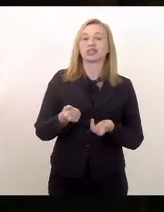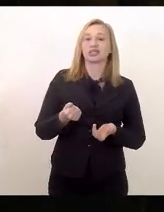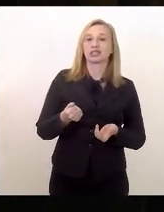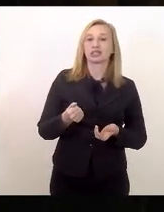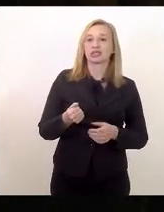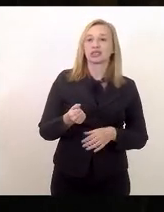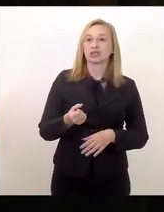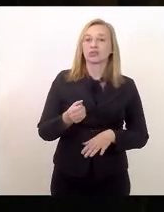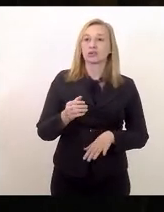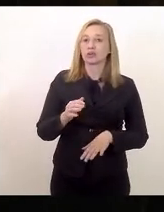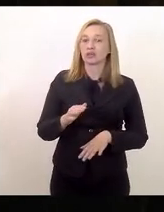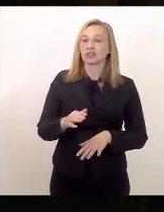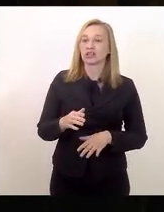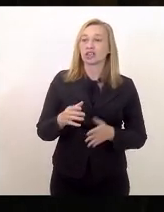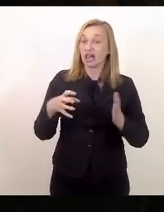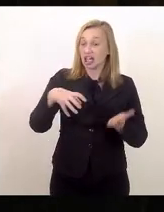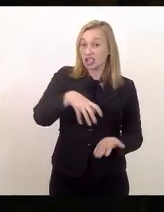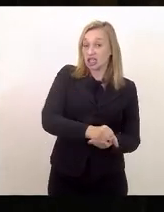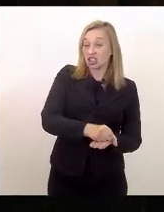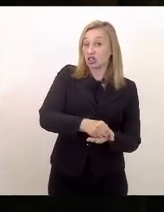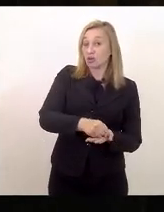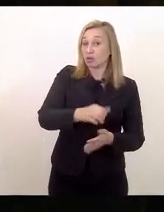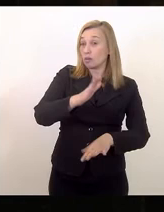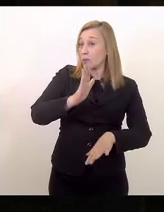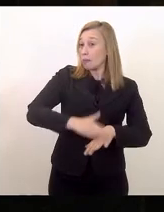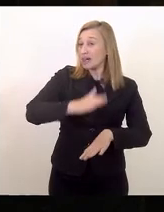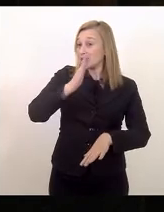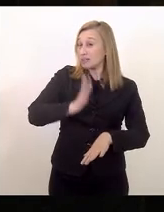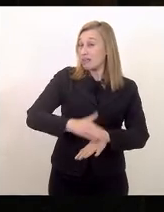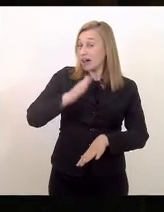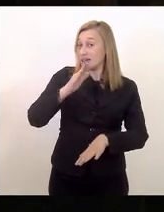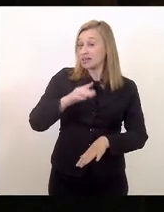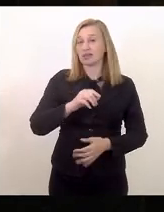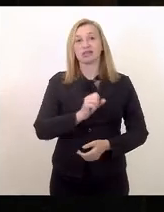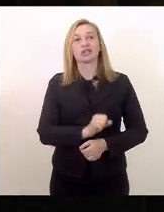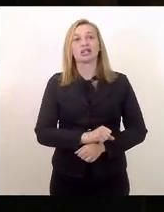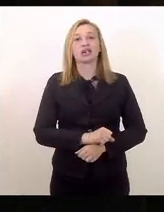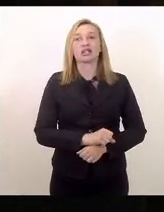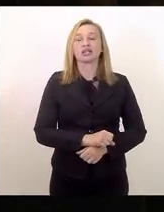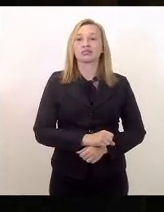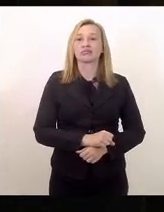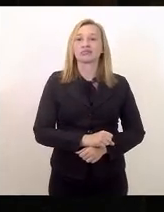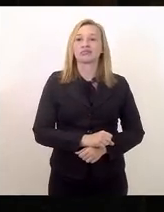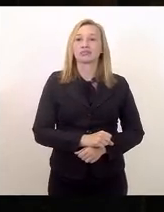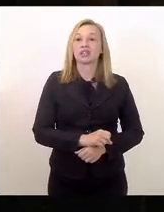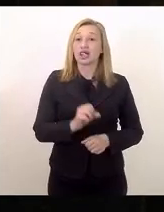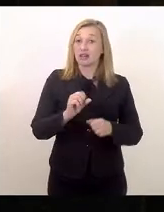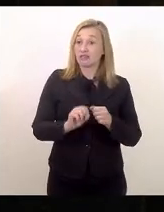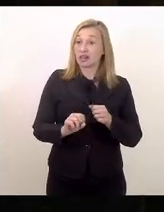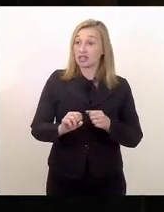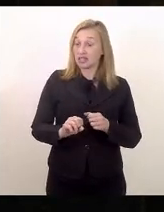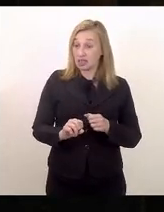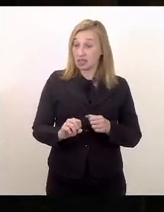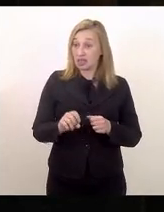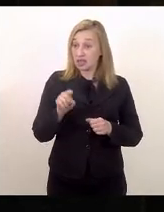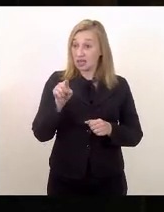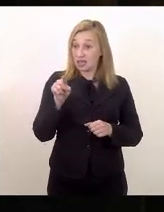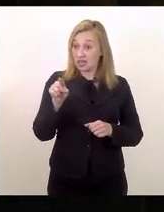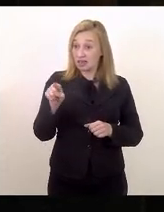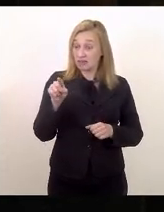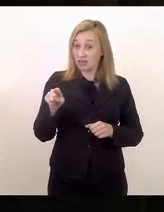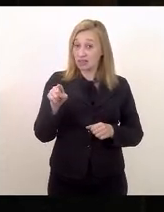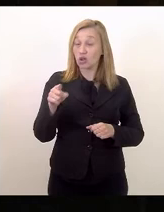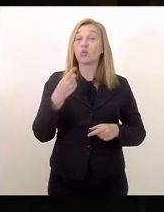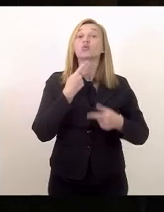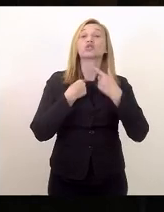mais ele ceder ao desejo dos políticos por